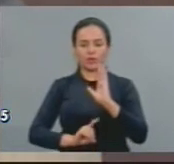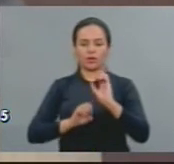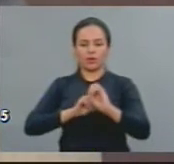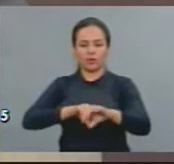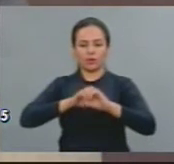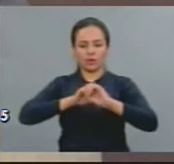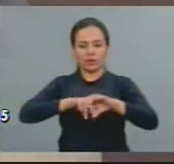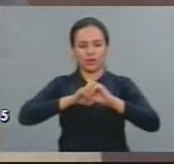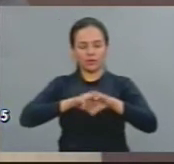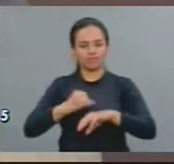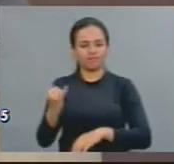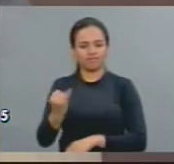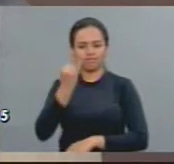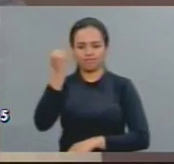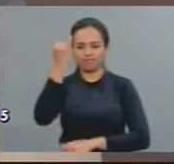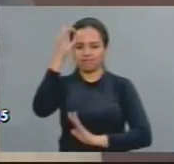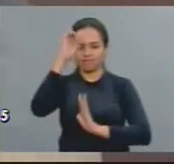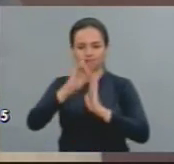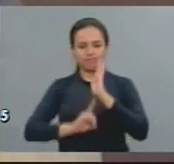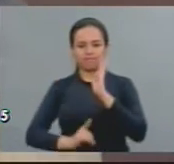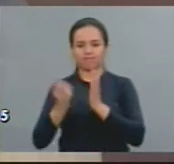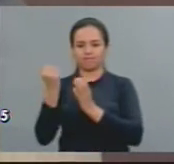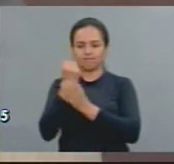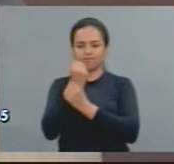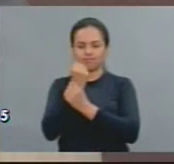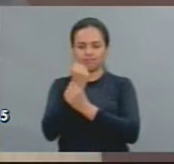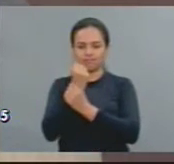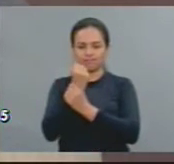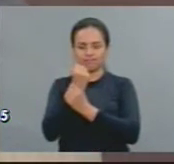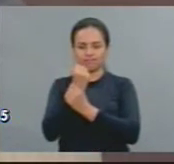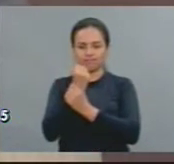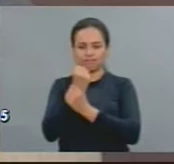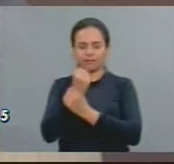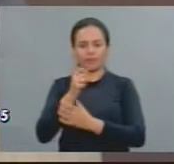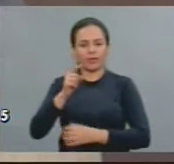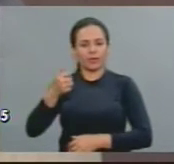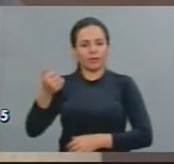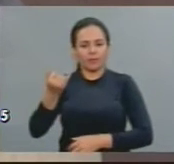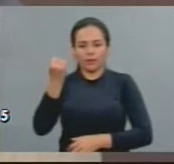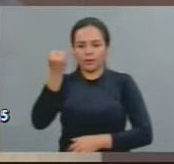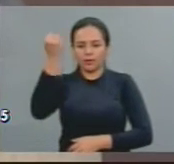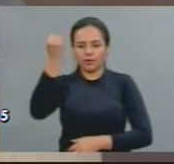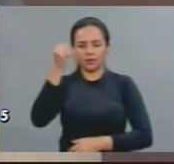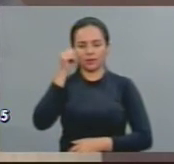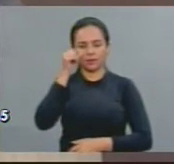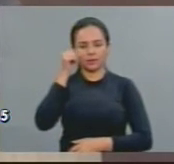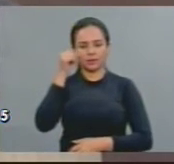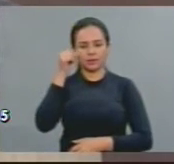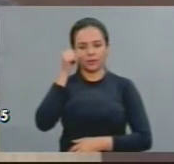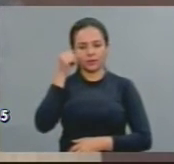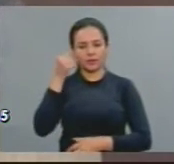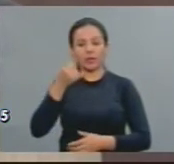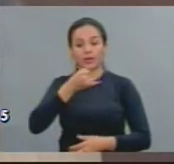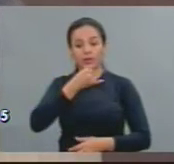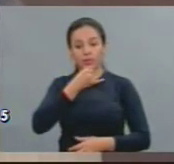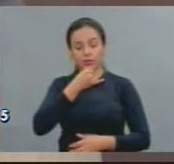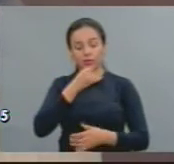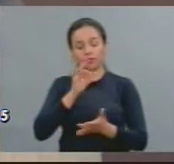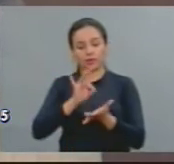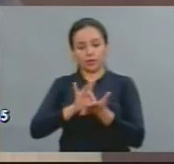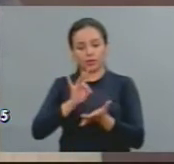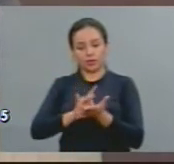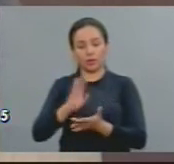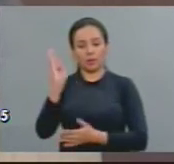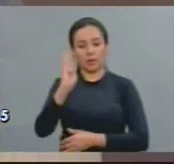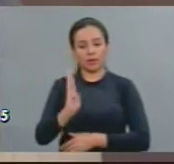direito à educação, ele pressupõe financiamento regular satisfatório, e, lamentavelmente, o Brasil ainda não